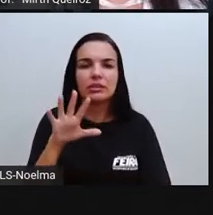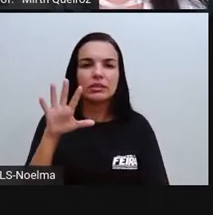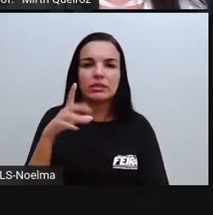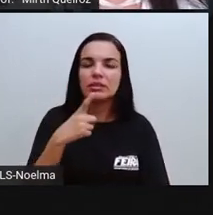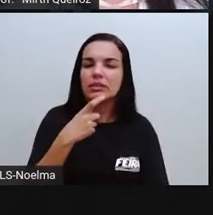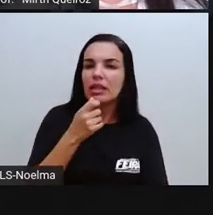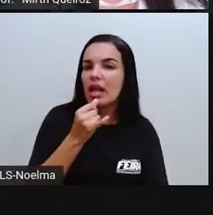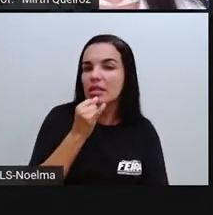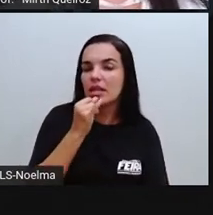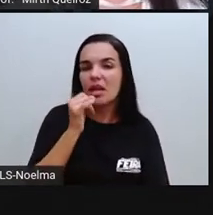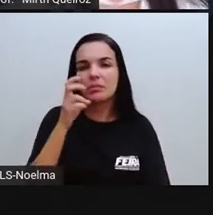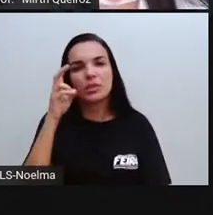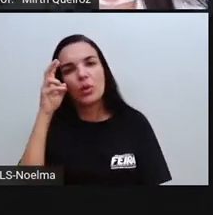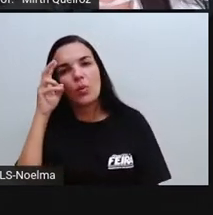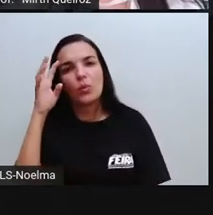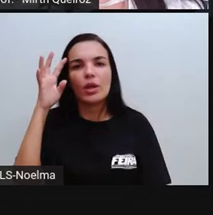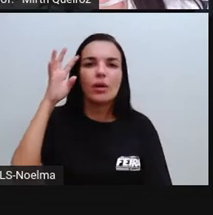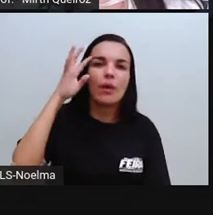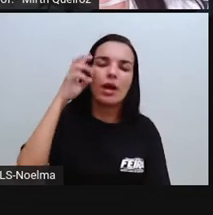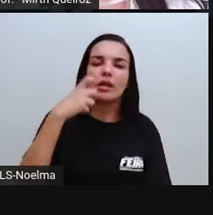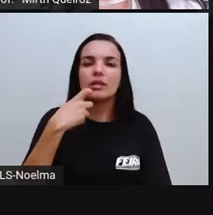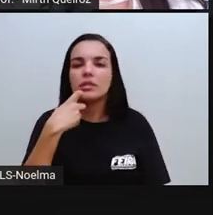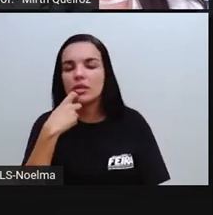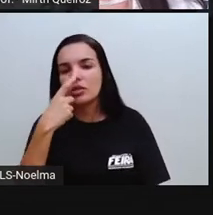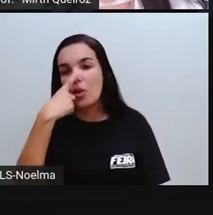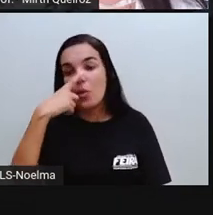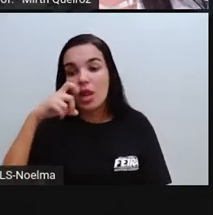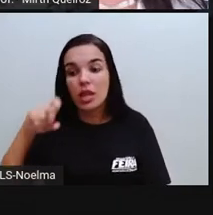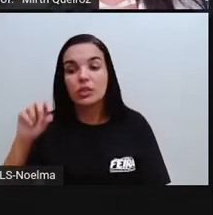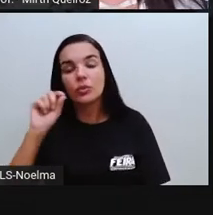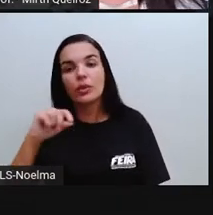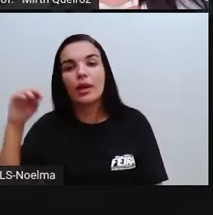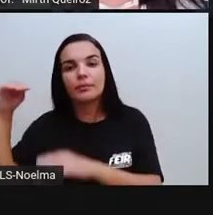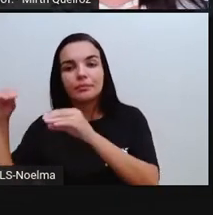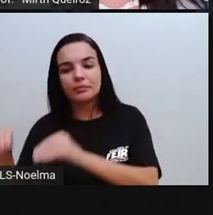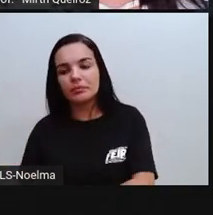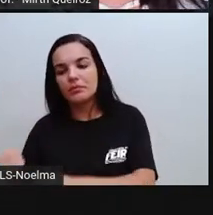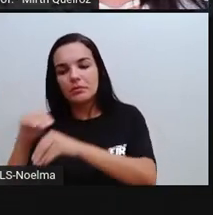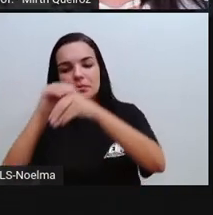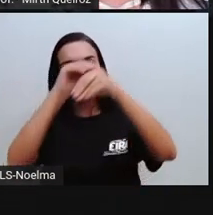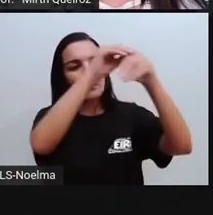vão retirar, levar esse lixo para o aterro sanitário.